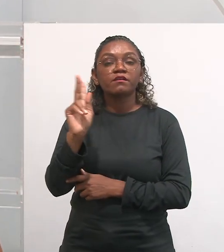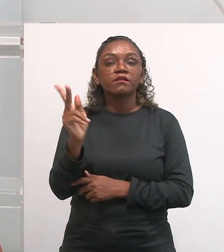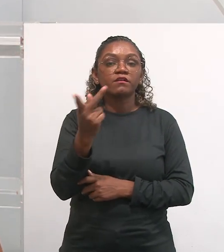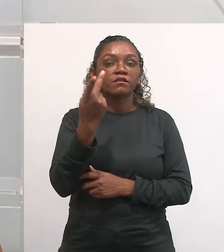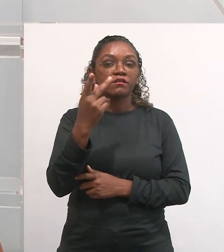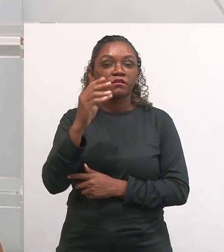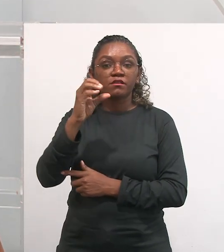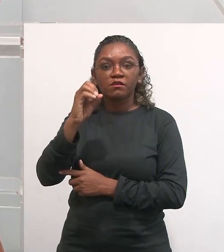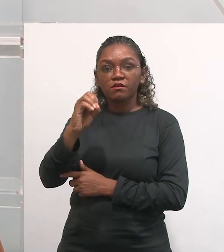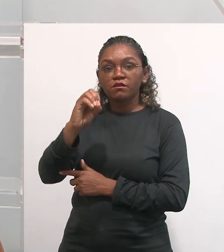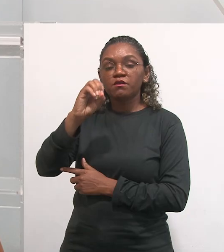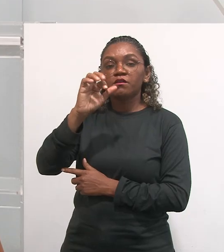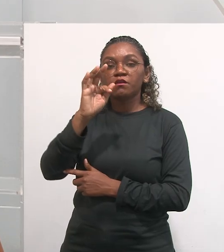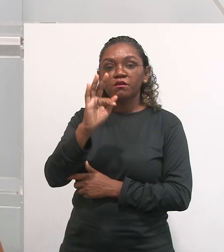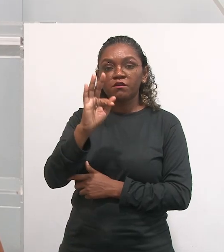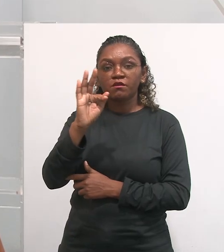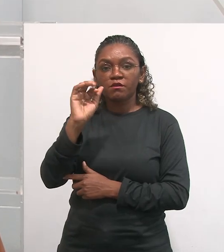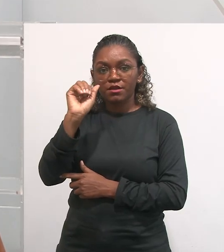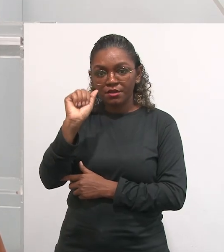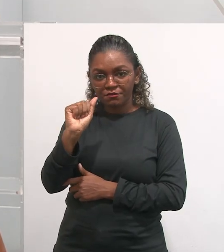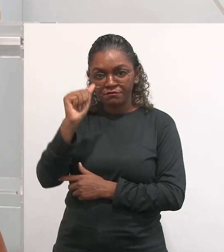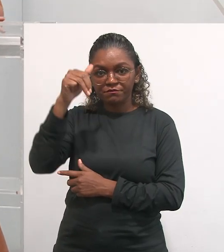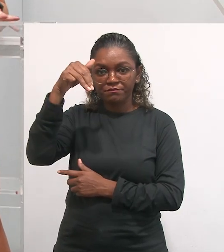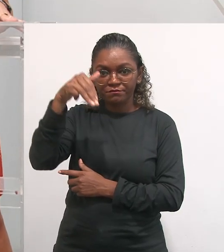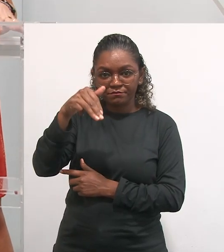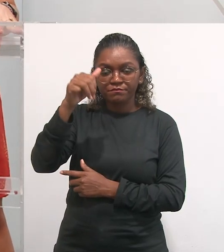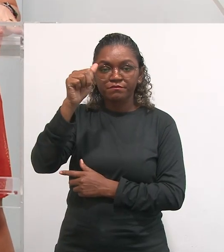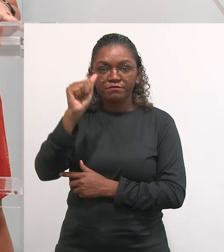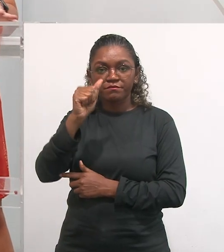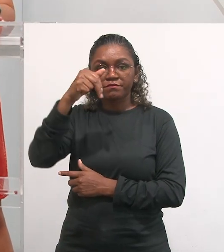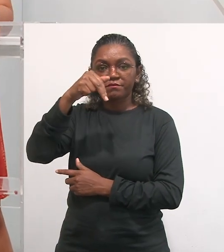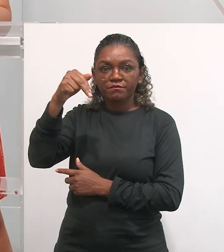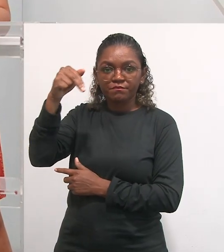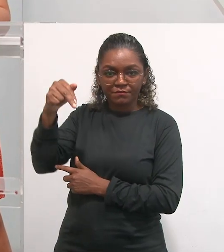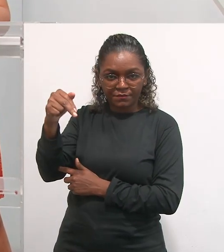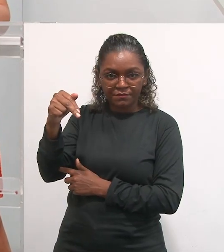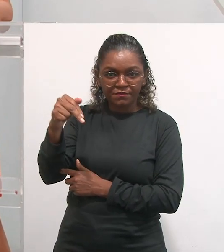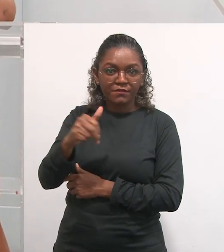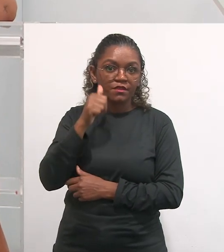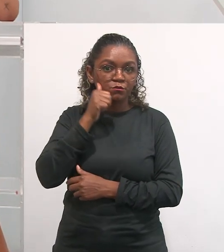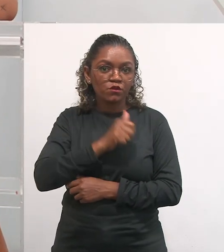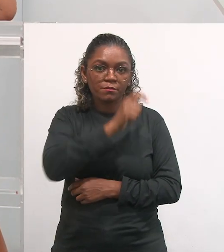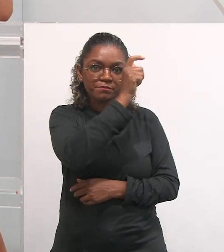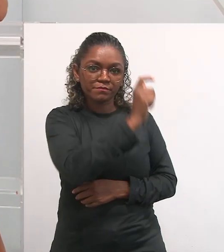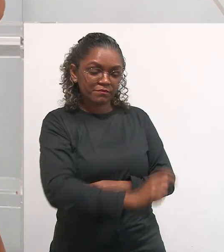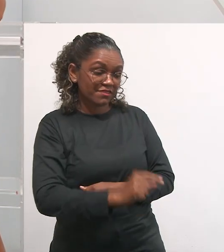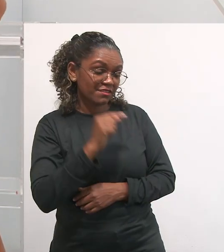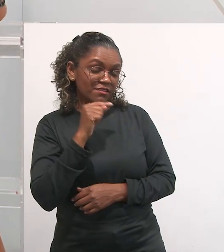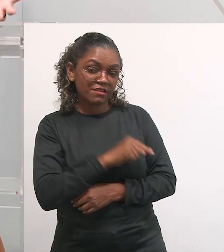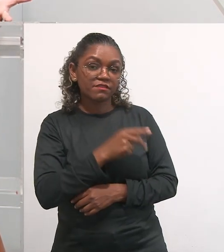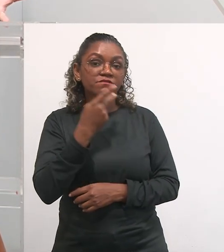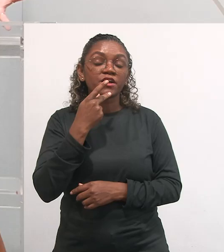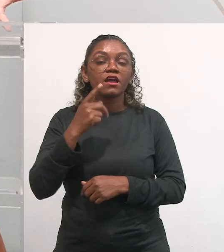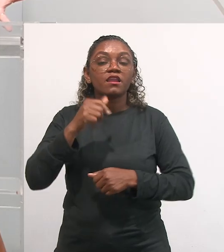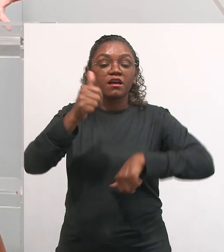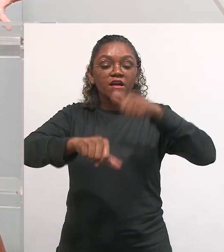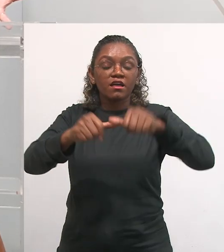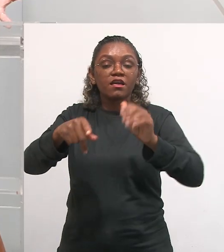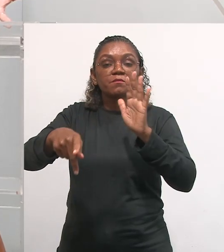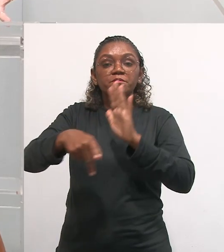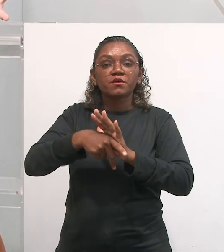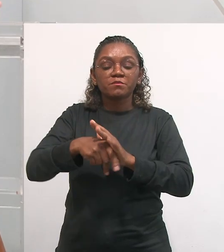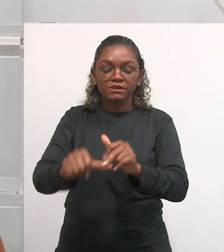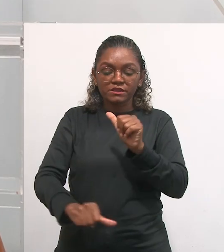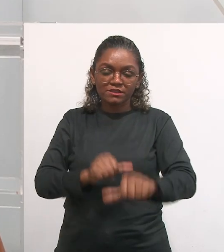Juju, a ideia da Juju é que a avaliação ela é uma ação de transformação.